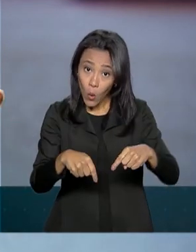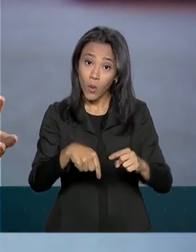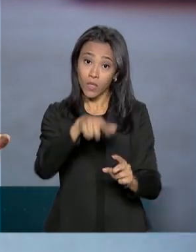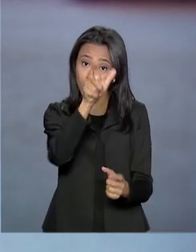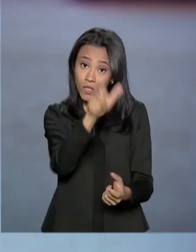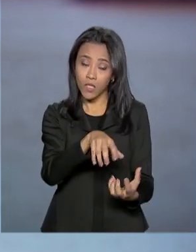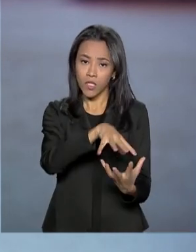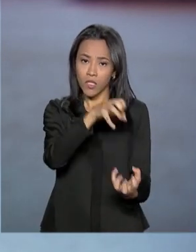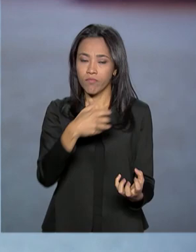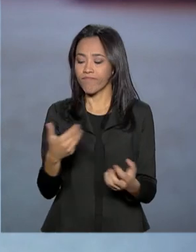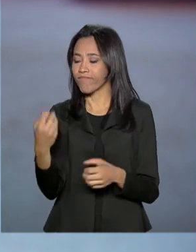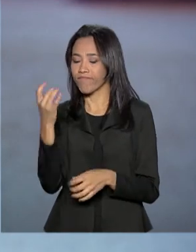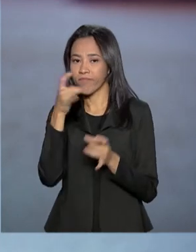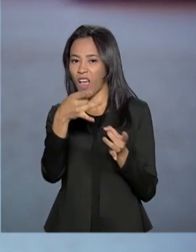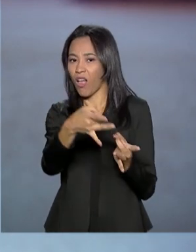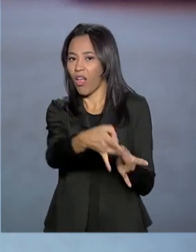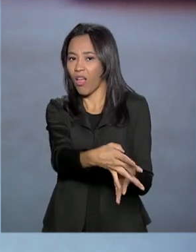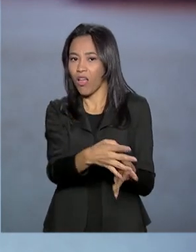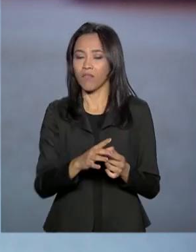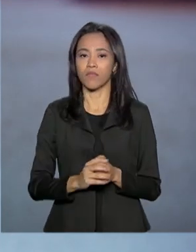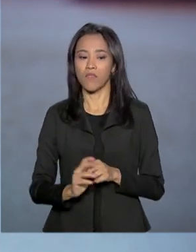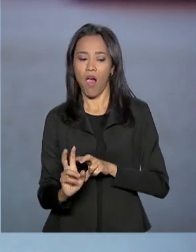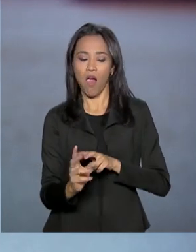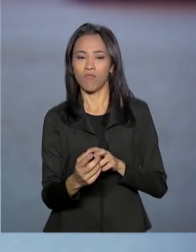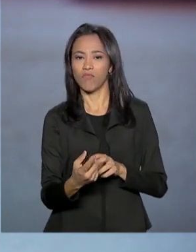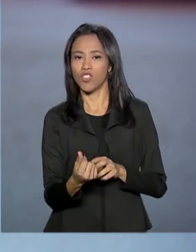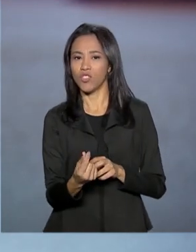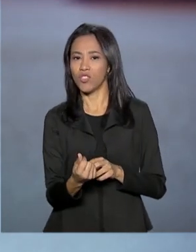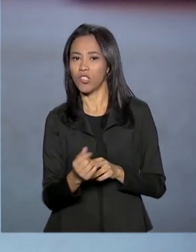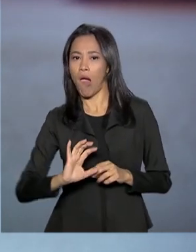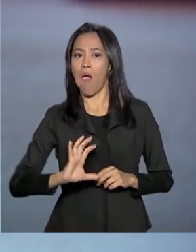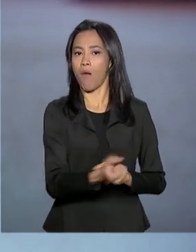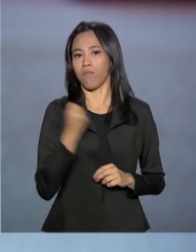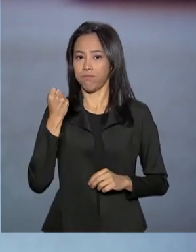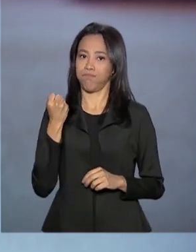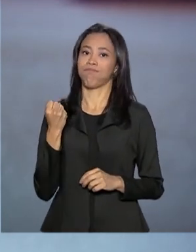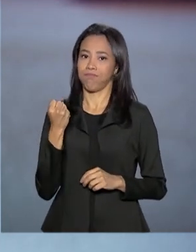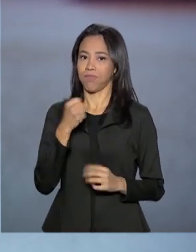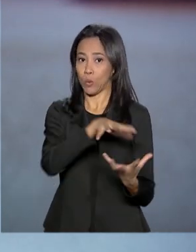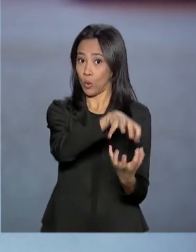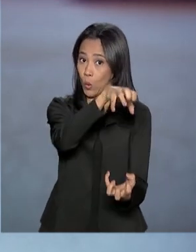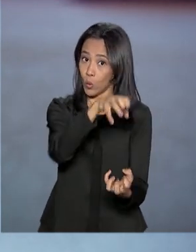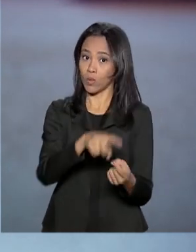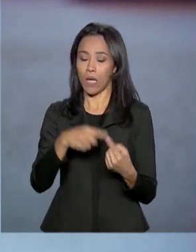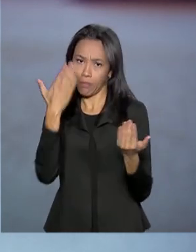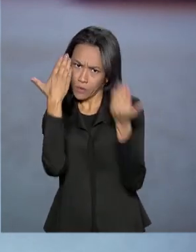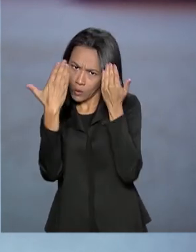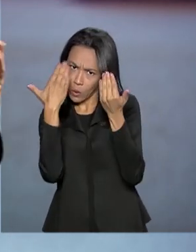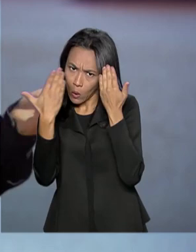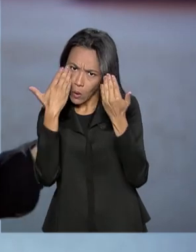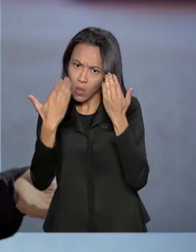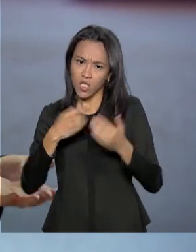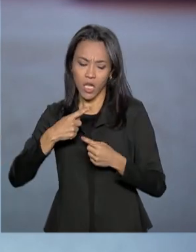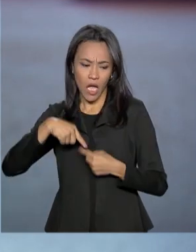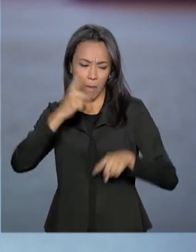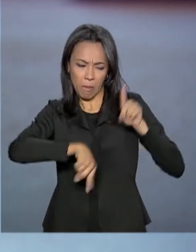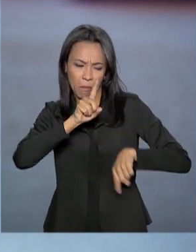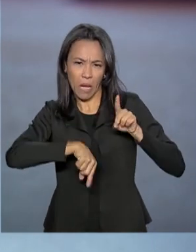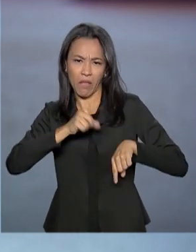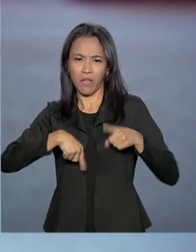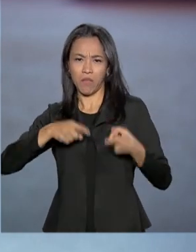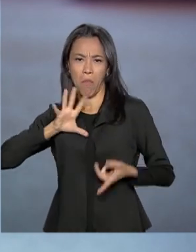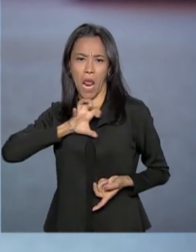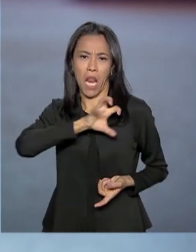a negligência, o abuso financeiro, que é quando a pessoa toma o dinheiro do idoso, a psicológica, que são xingamentos e